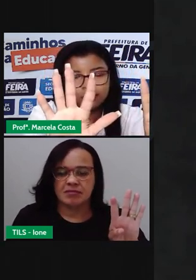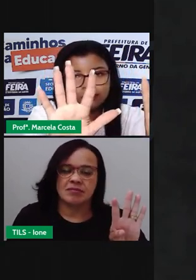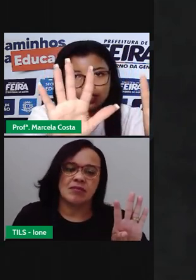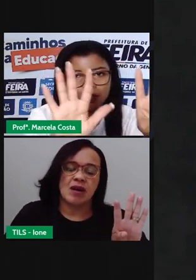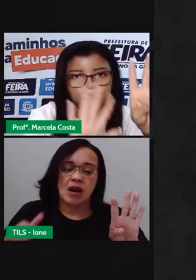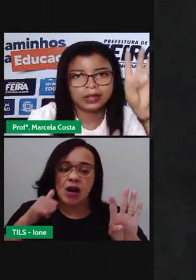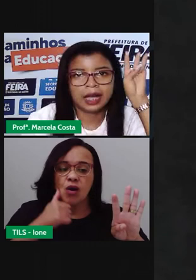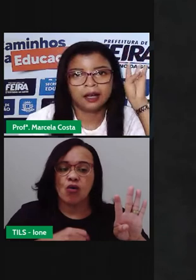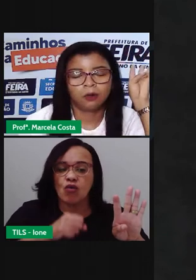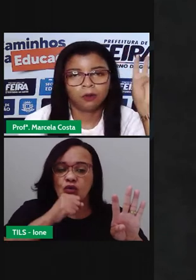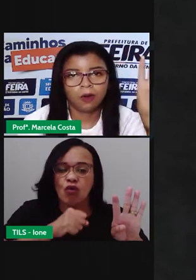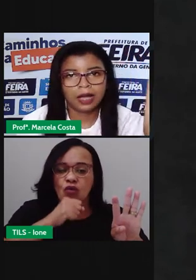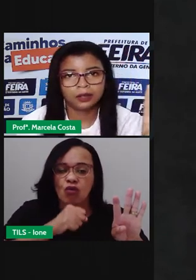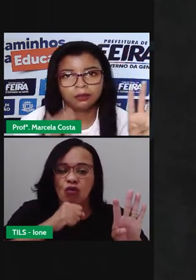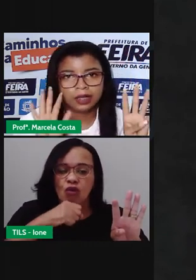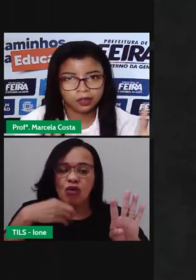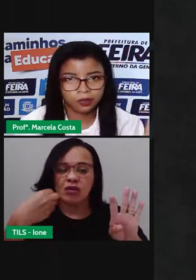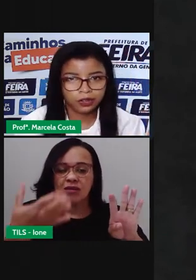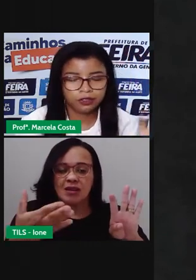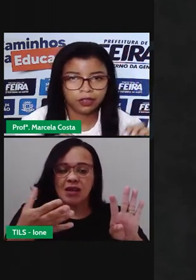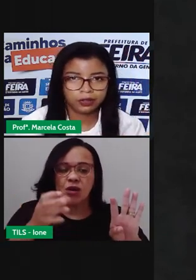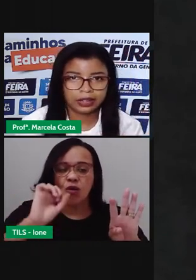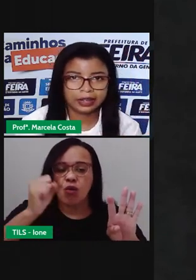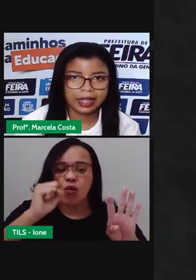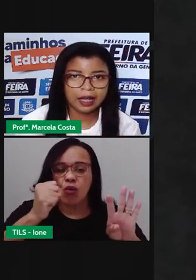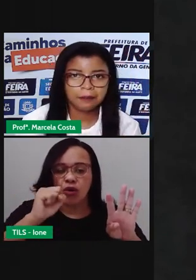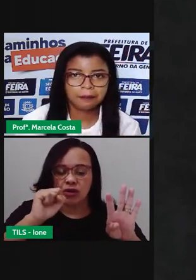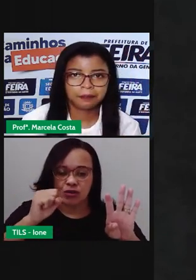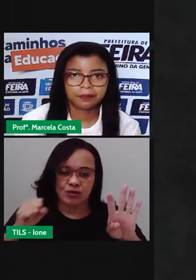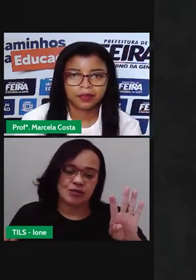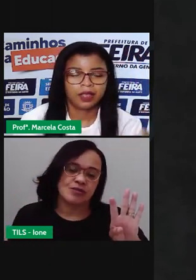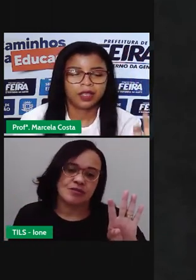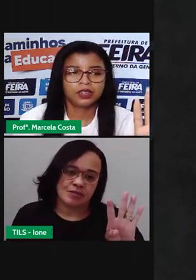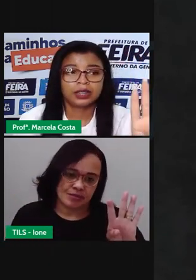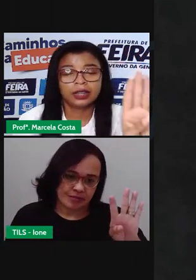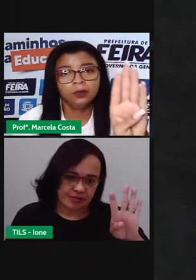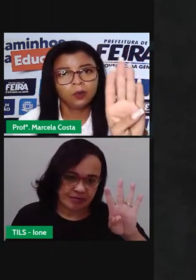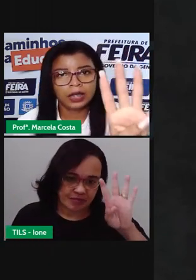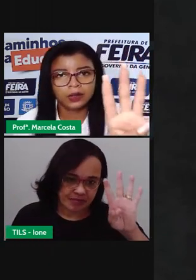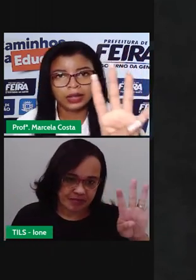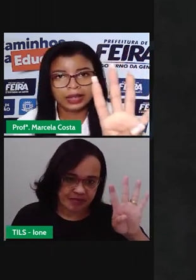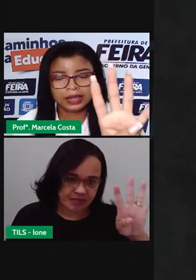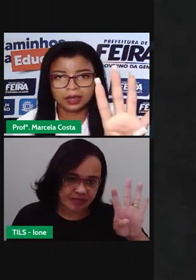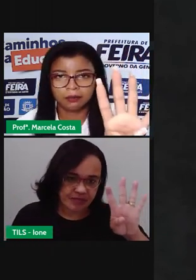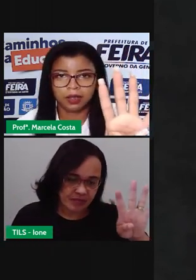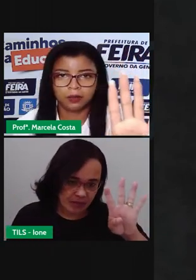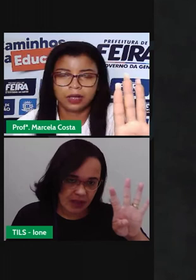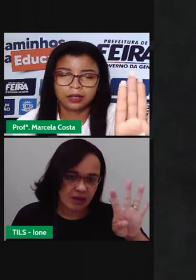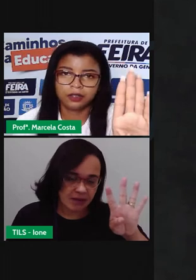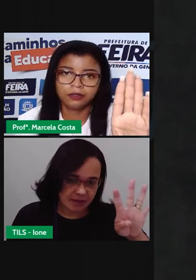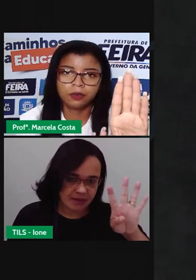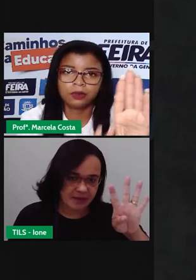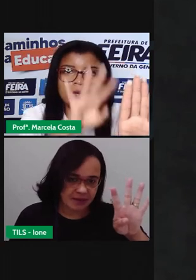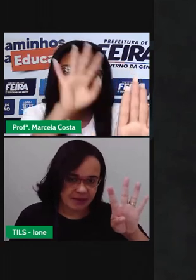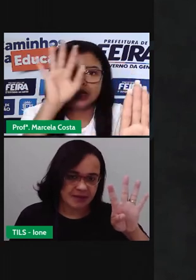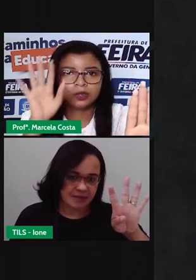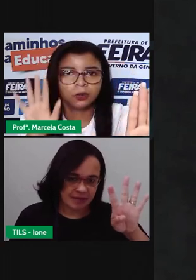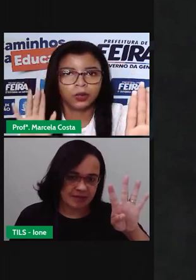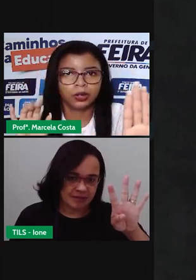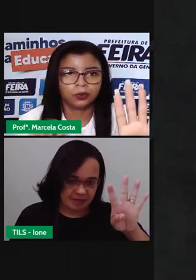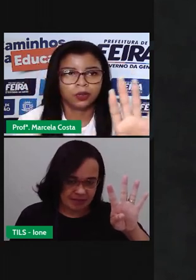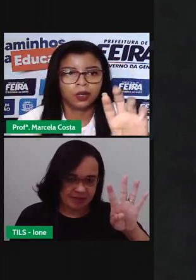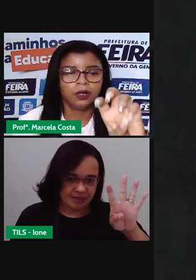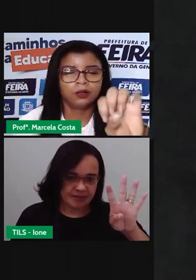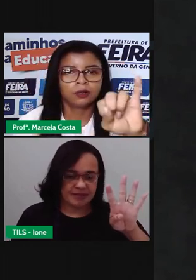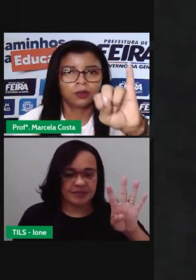Vamos contar 4 mais 8 e ver quanto é que dá? Eu já tenho 4 aqui nessa mão. Agora eu vou contar mais